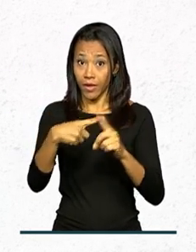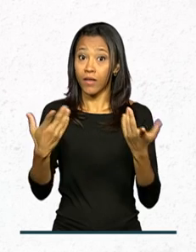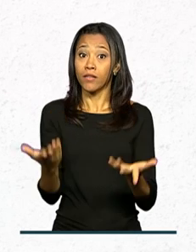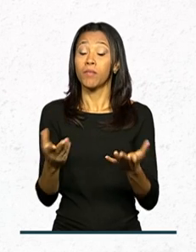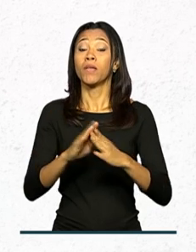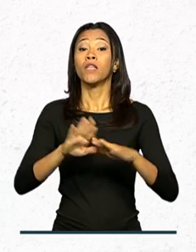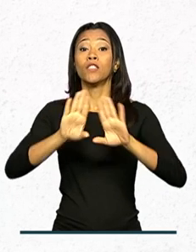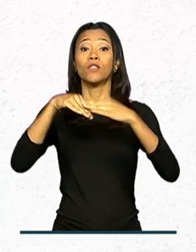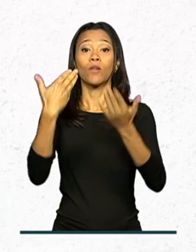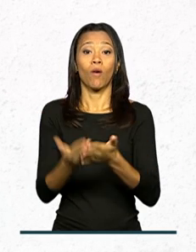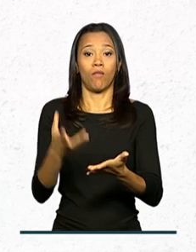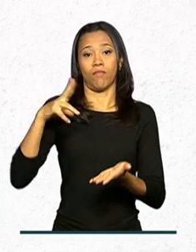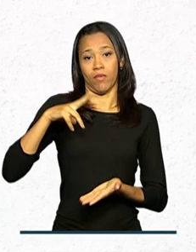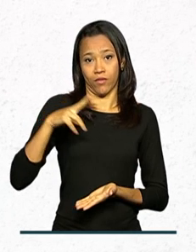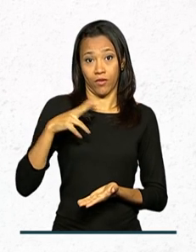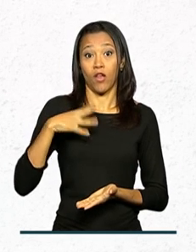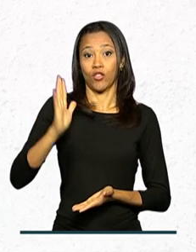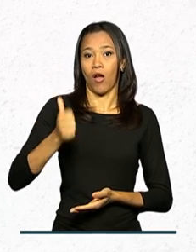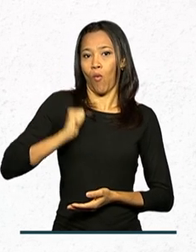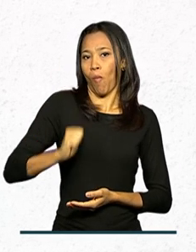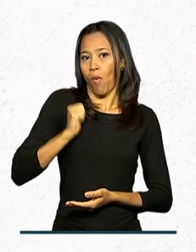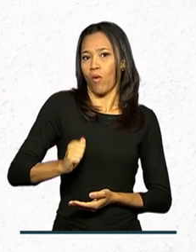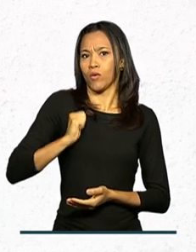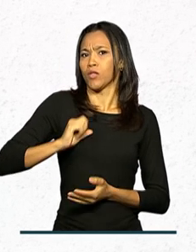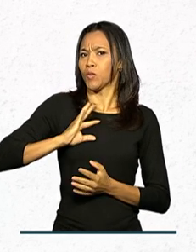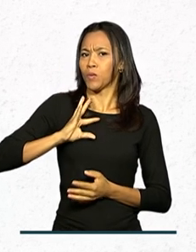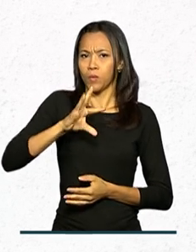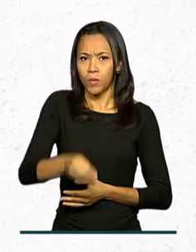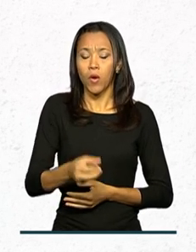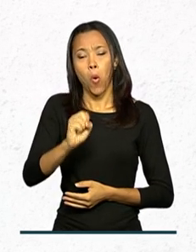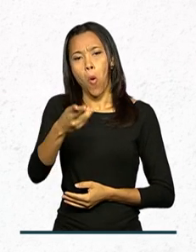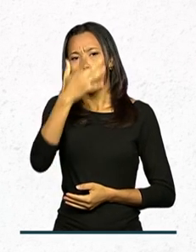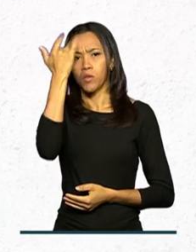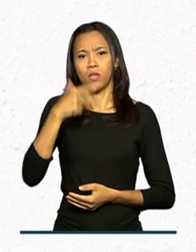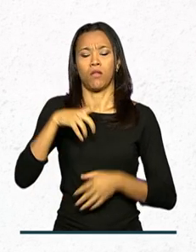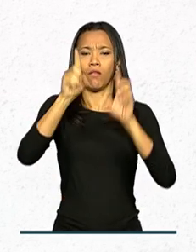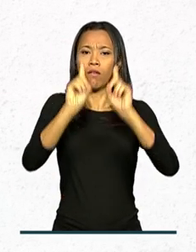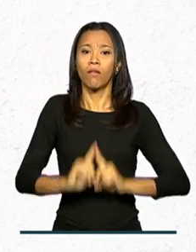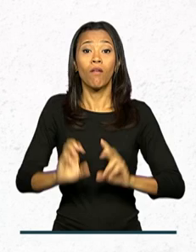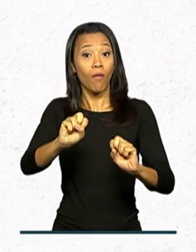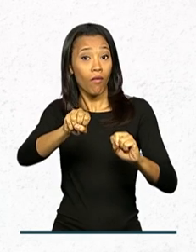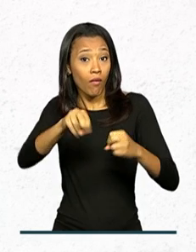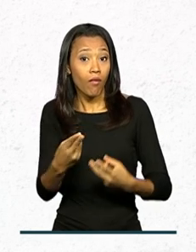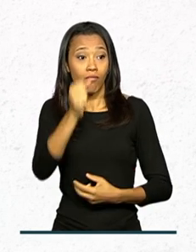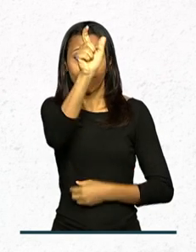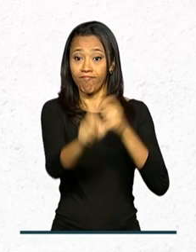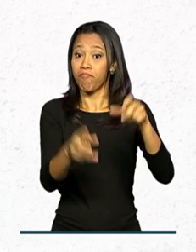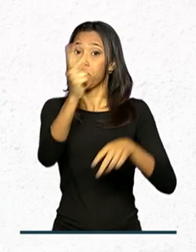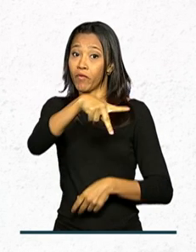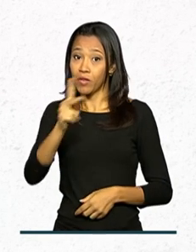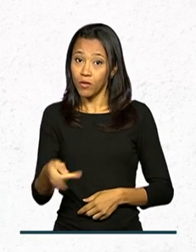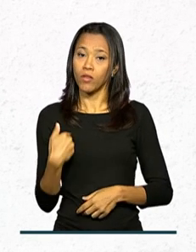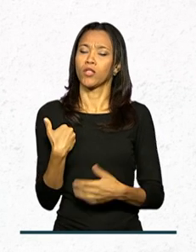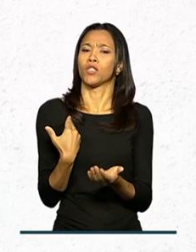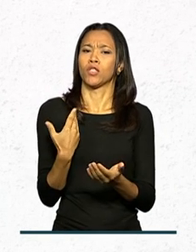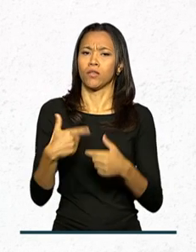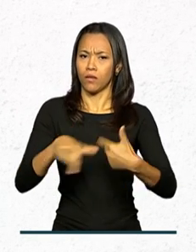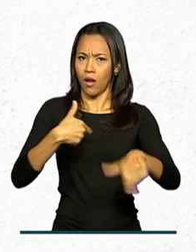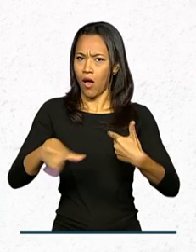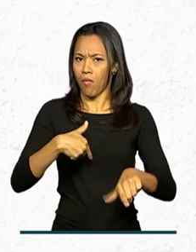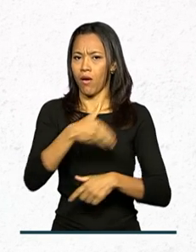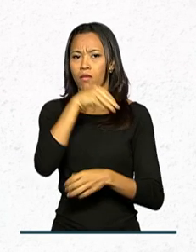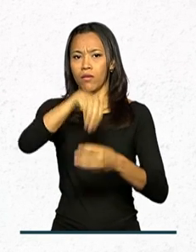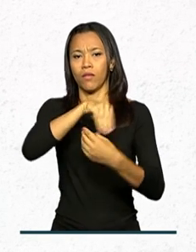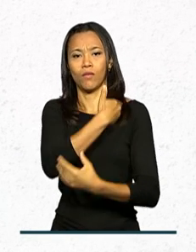parcialmente na rede privada com bolsa integral, seja pessoa com deficiência ou professor efetivo em exercício na rede